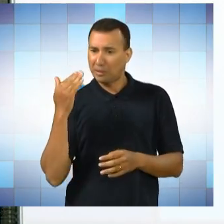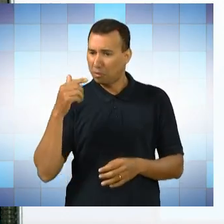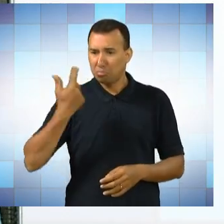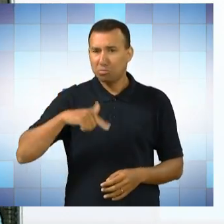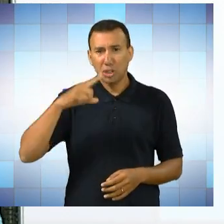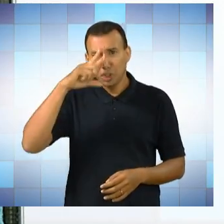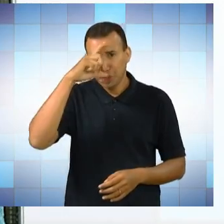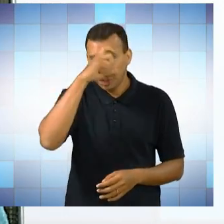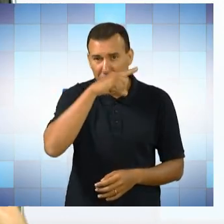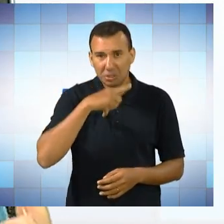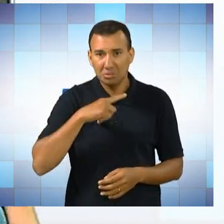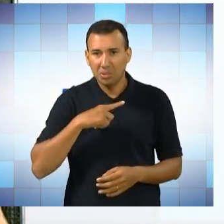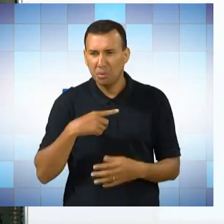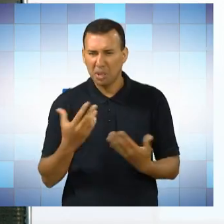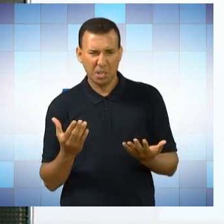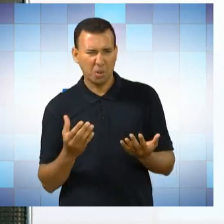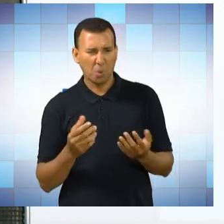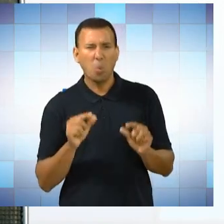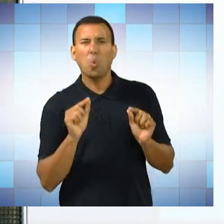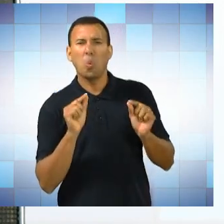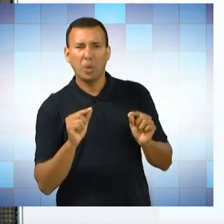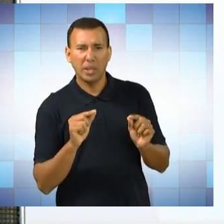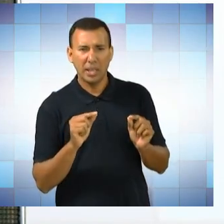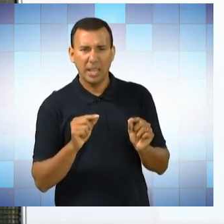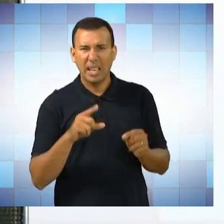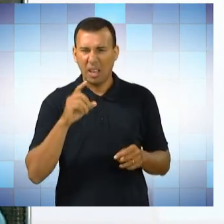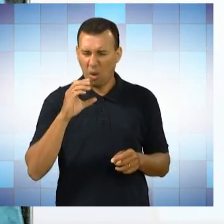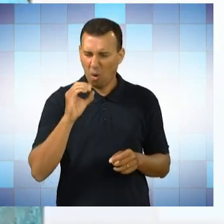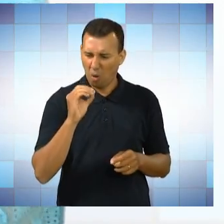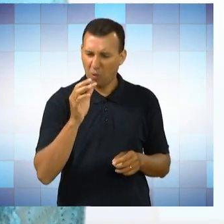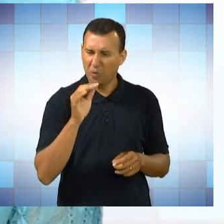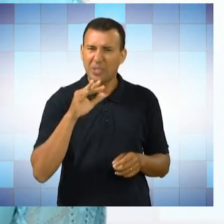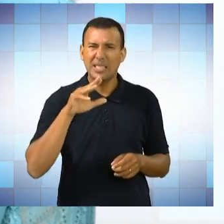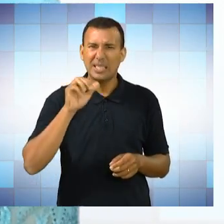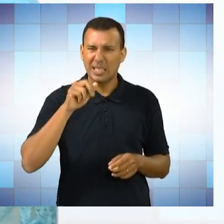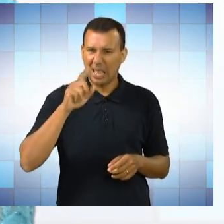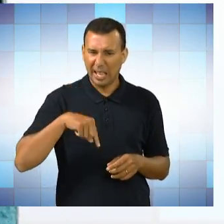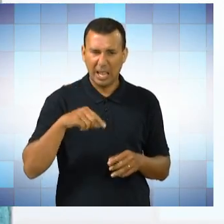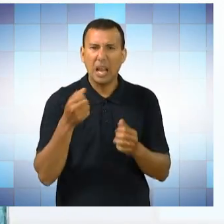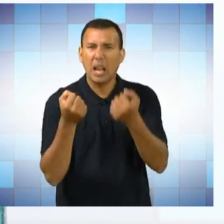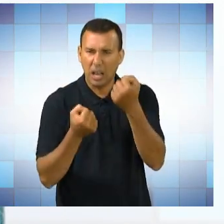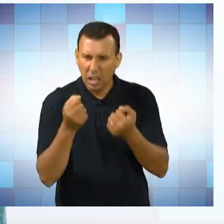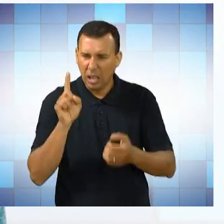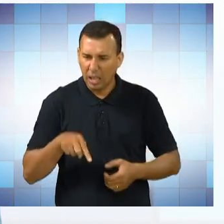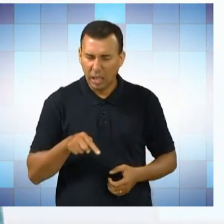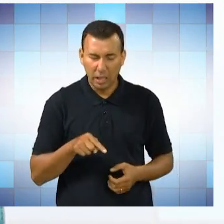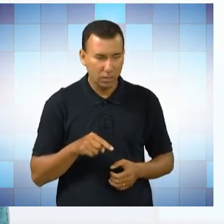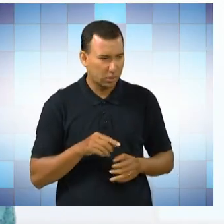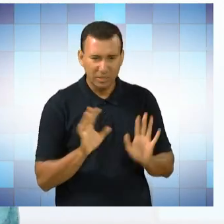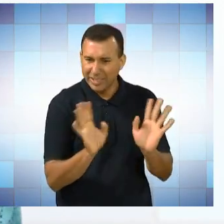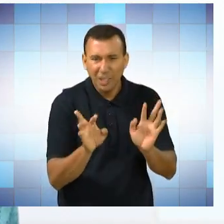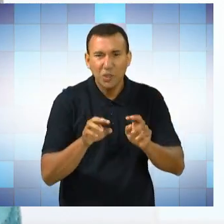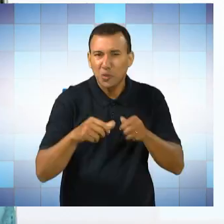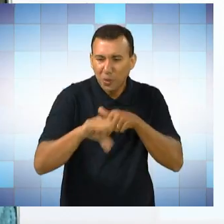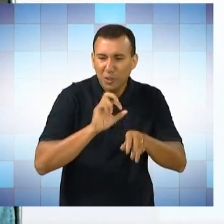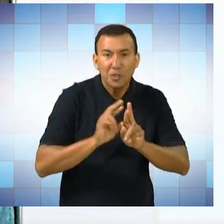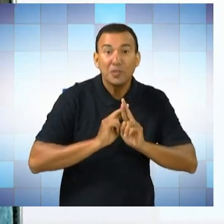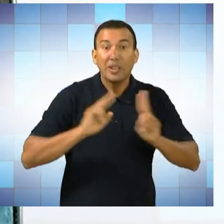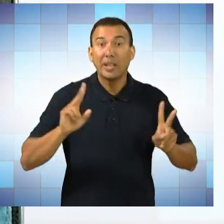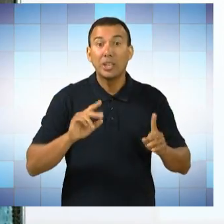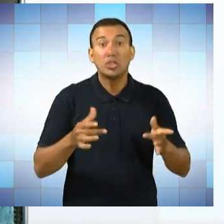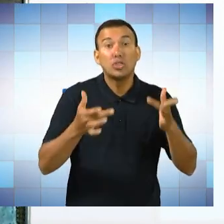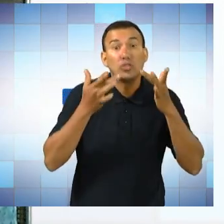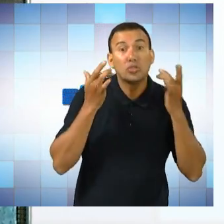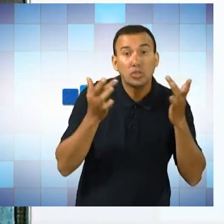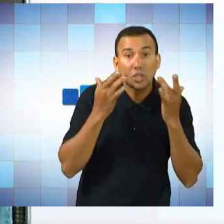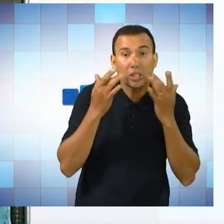fiquei assim, mas peça de quê? Peça de carro? Foi até um pouco engraçado, né? E ela disse, não, nós vamos fazer uma apresentação de uma peça de teatro